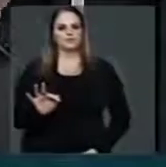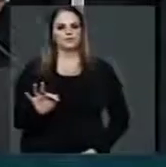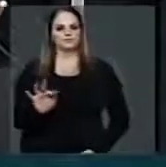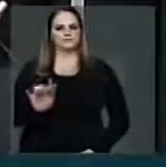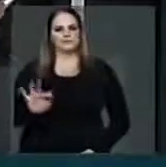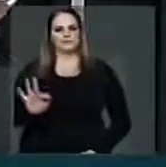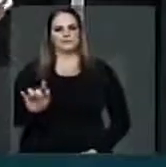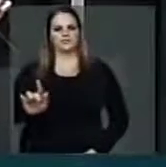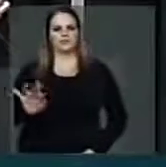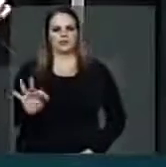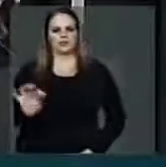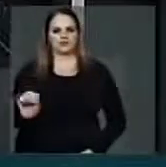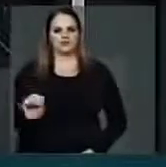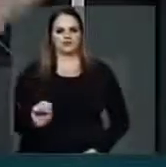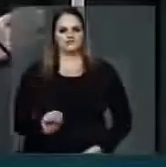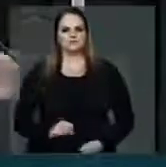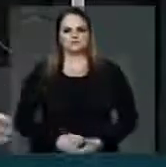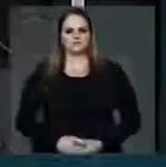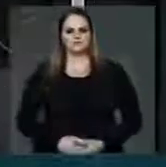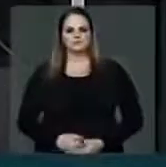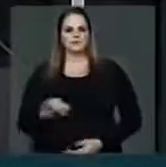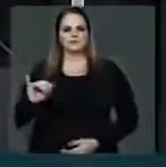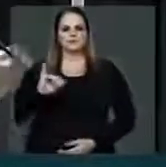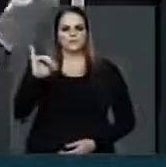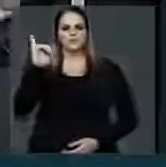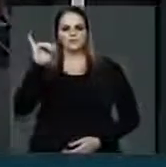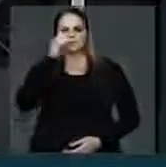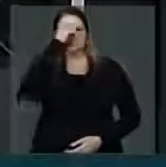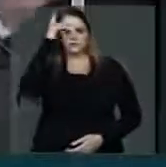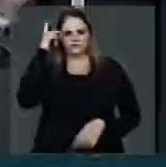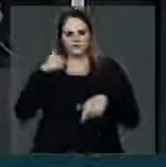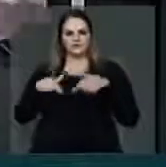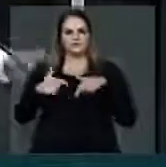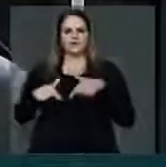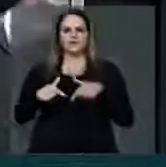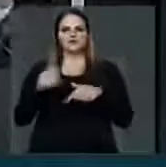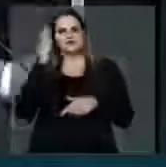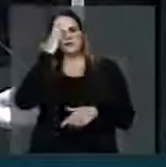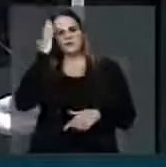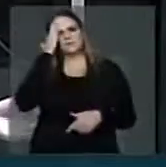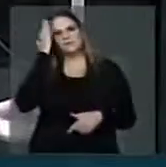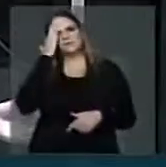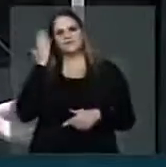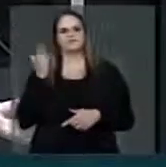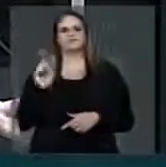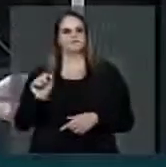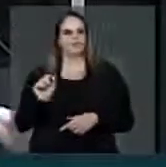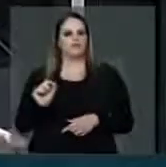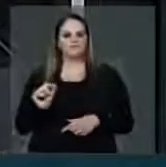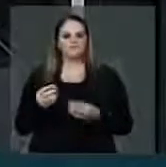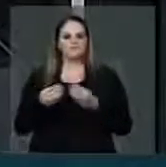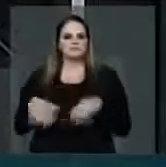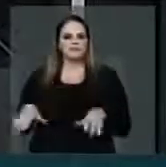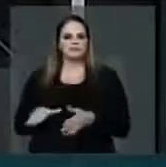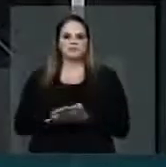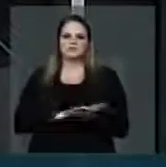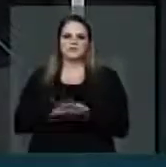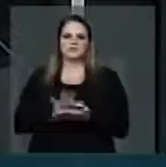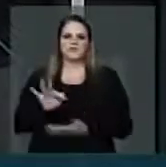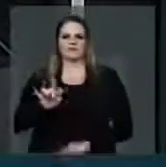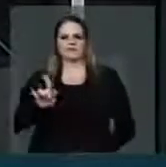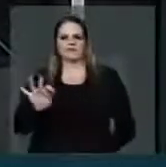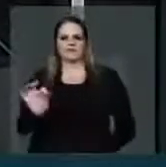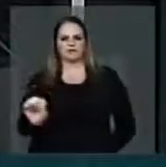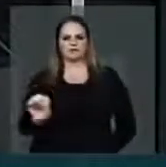importante o trabalhador ficar sabendo que isso não prejudica absolutamente nada com relação ao FGTS do